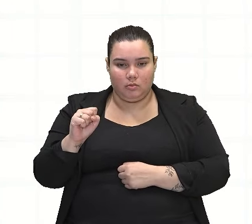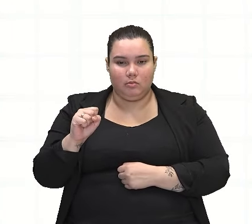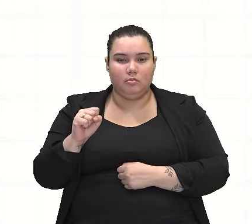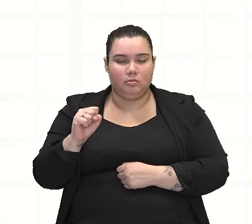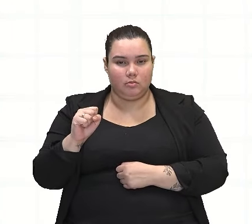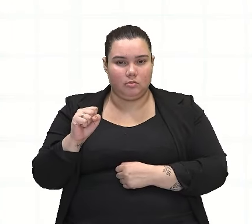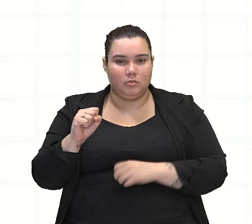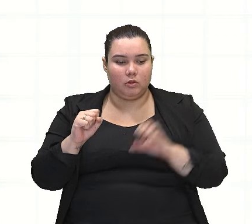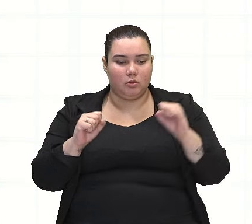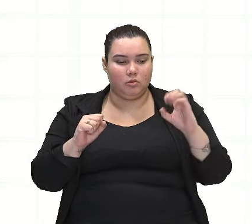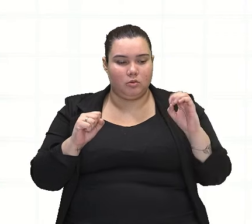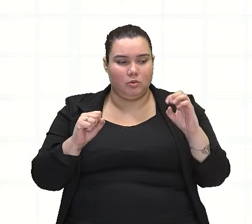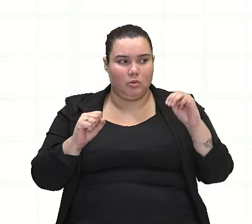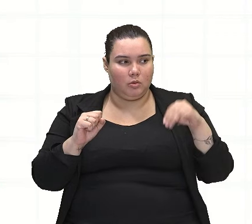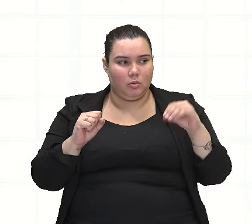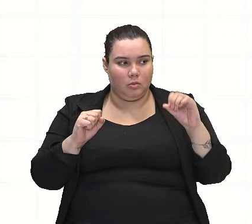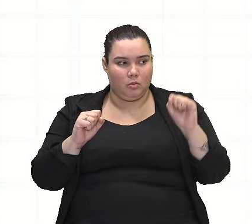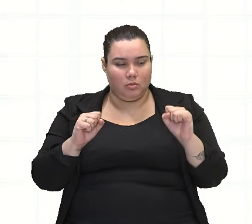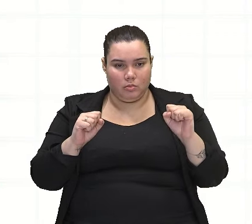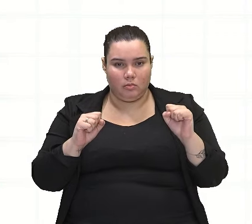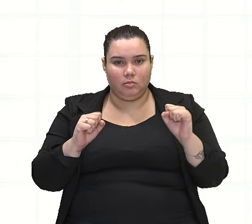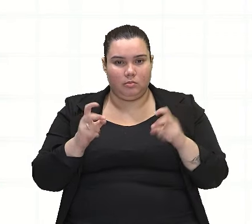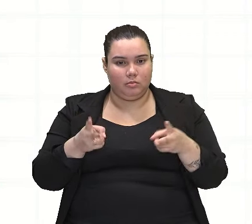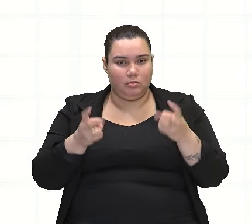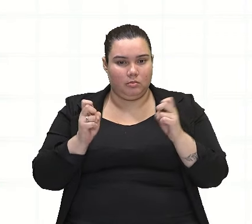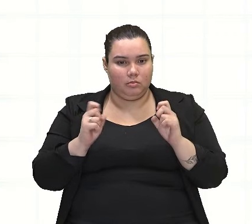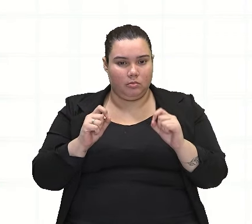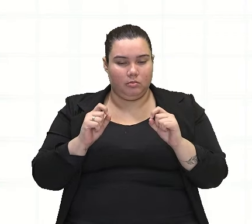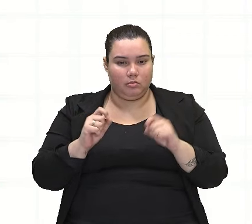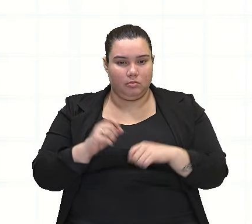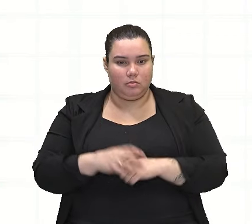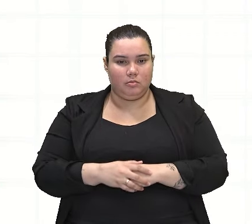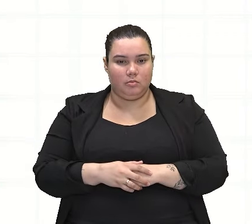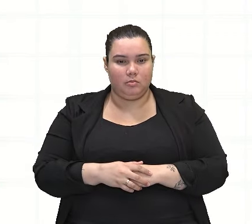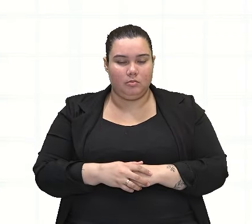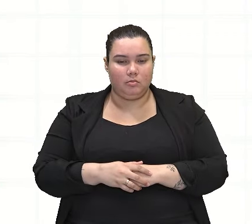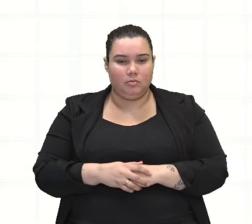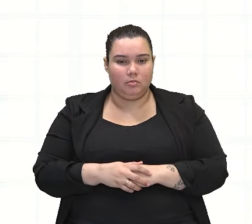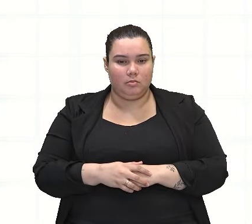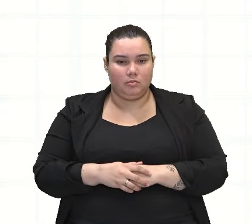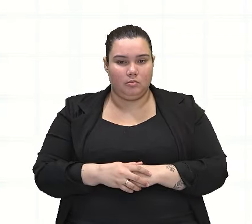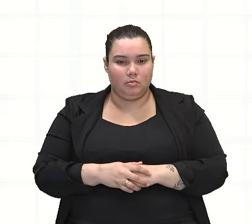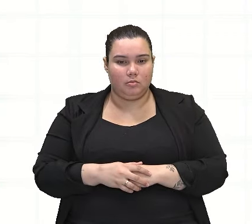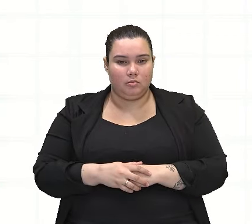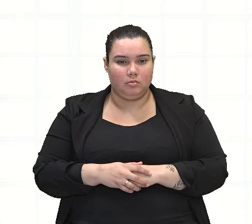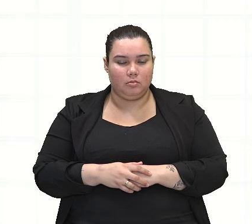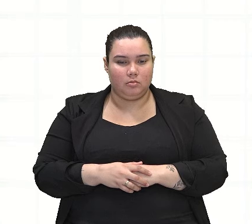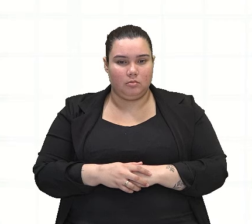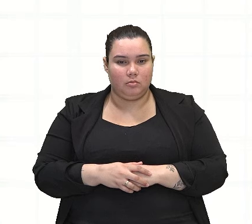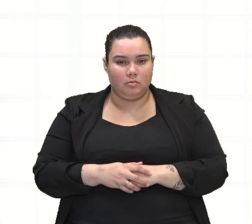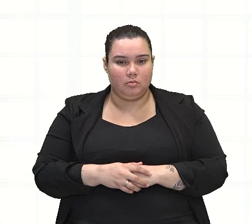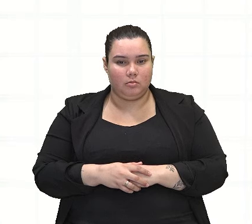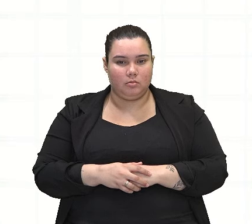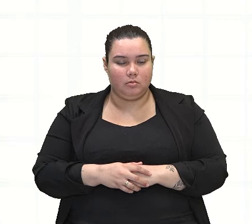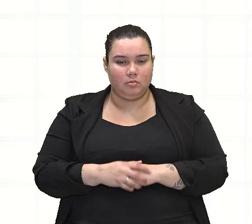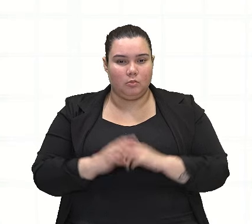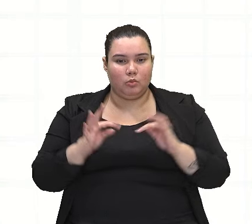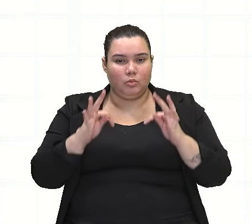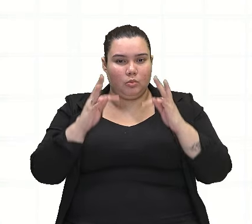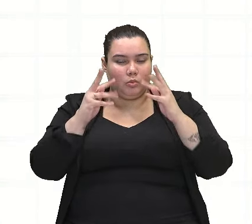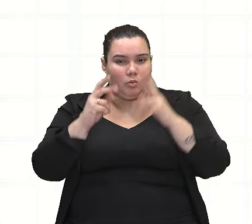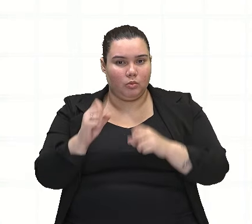somos assim. Observem aqui. Todos os sertanejos e somos.